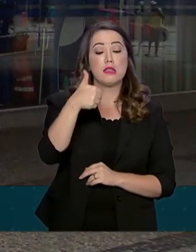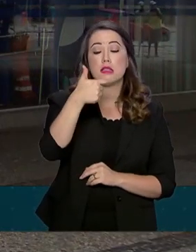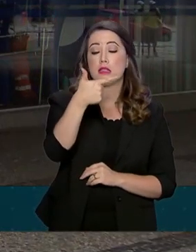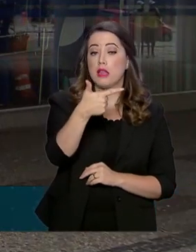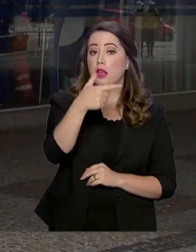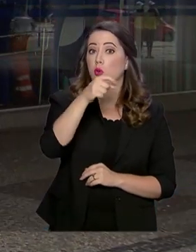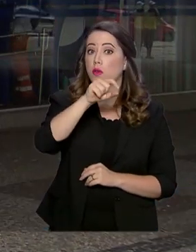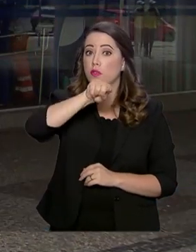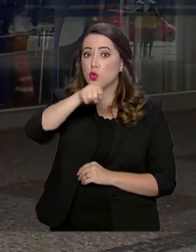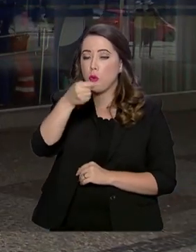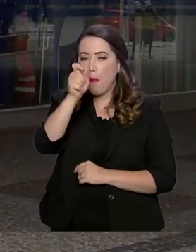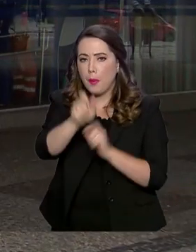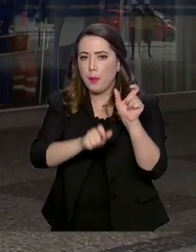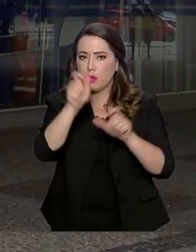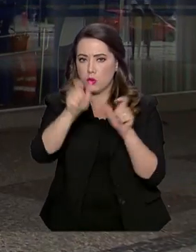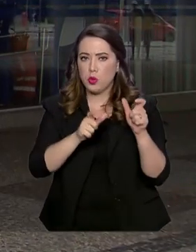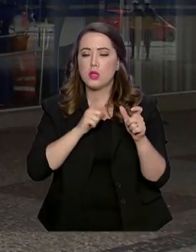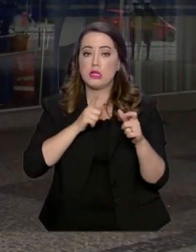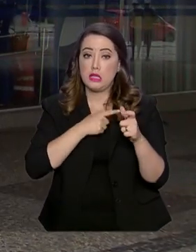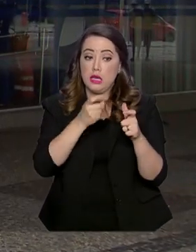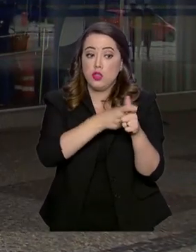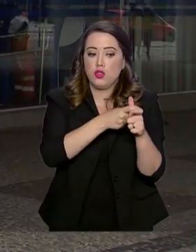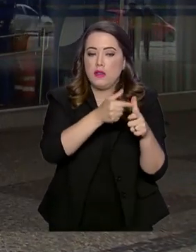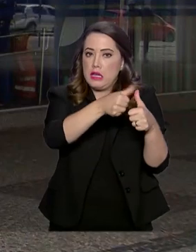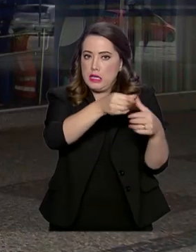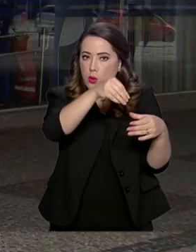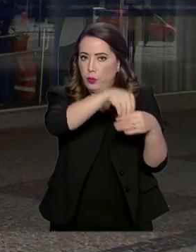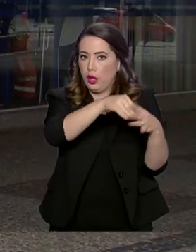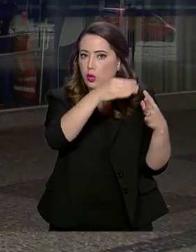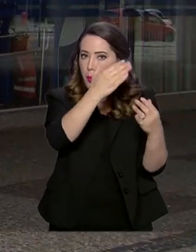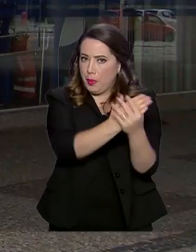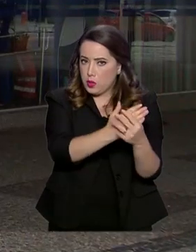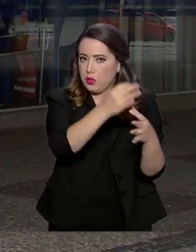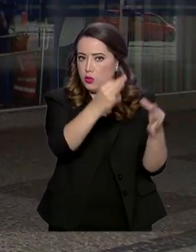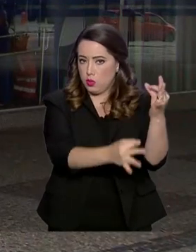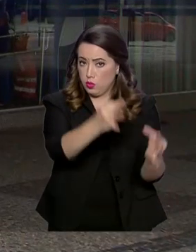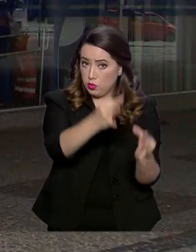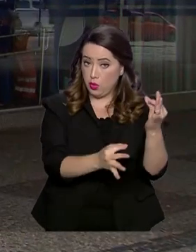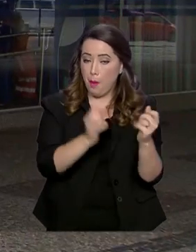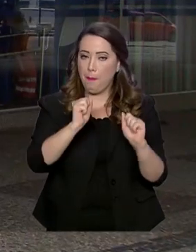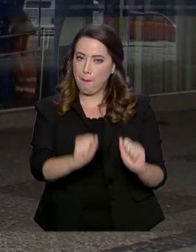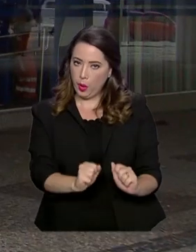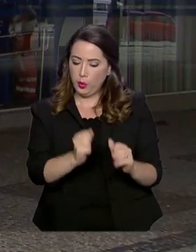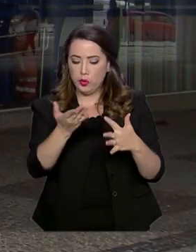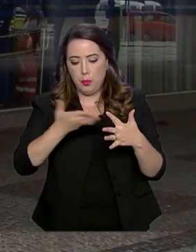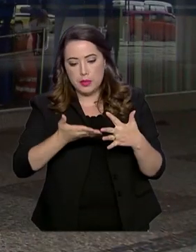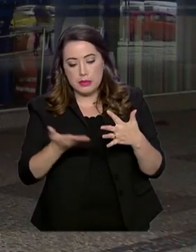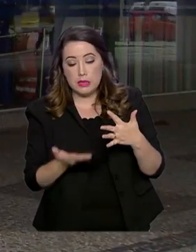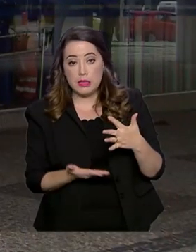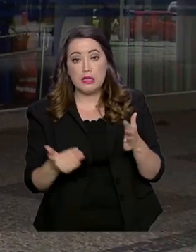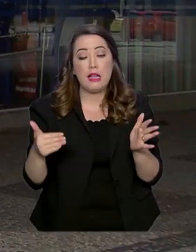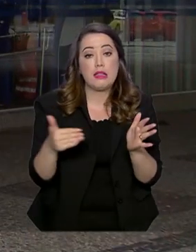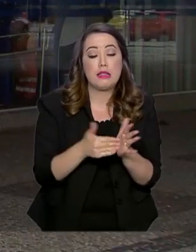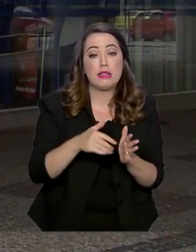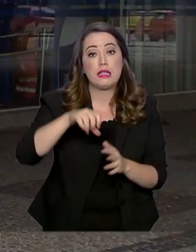Caixa que têm dívidas na Justiça vão poder renegociar os débitos de forma mais fácil, com descontos de até 90% à vista.